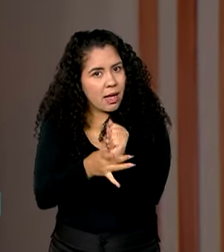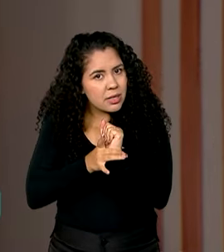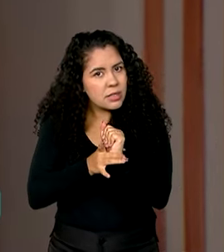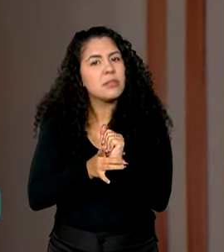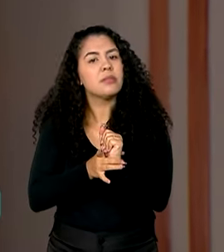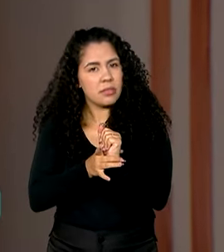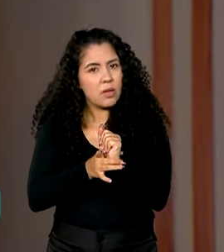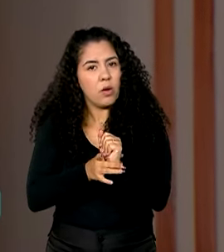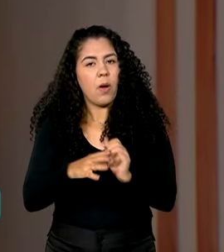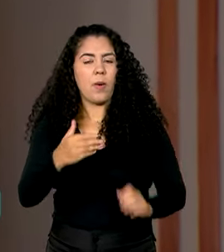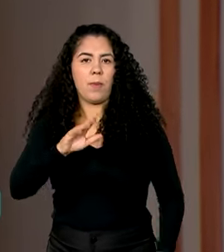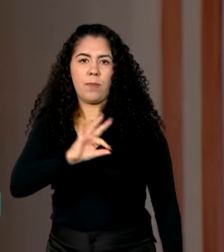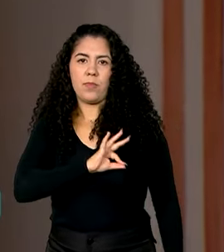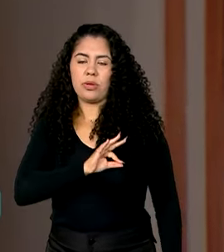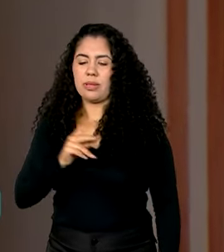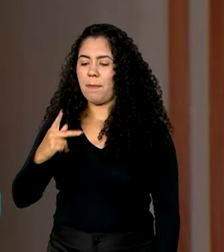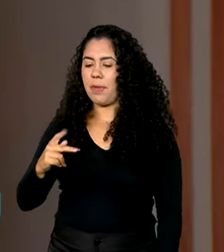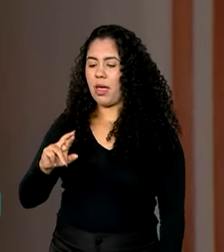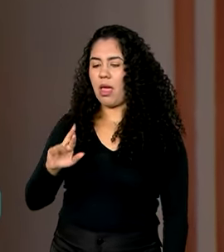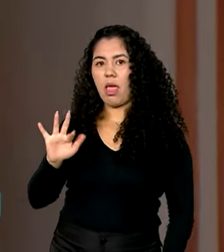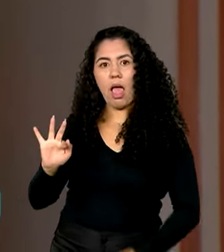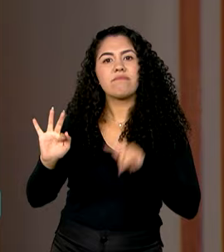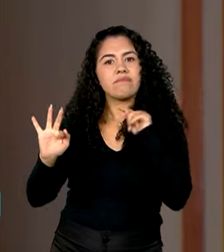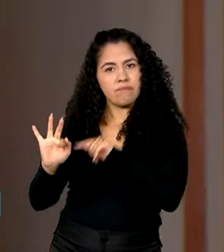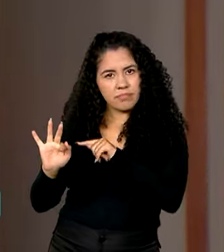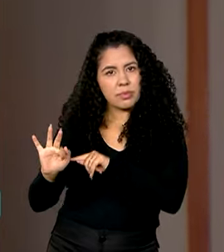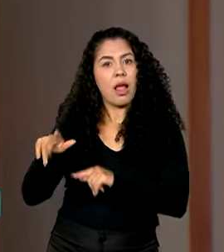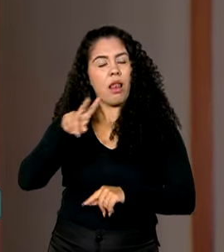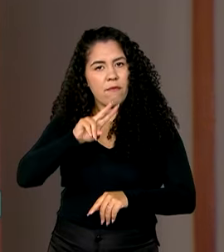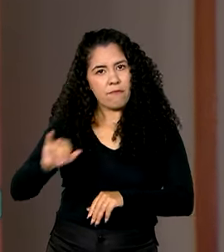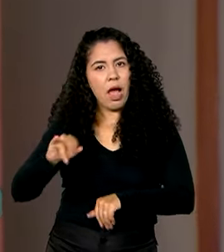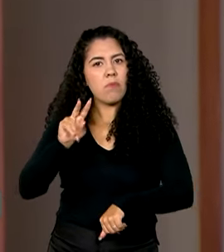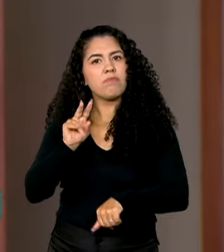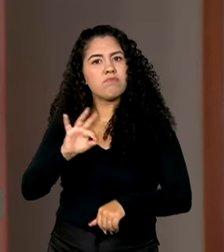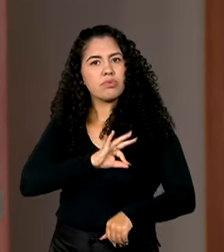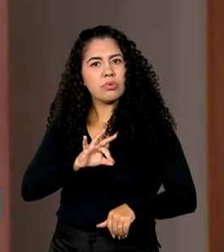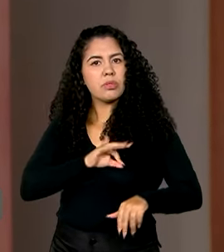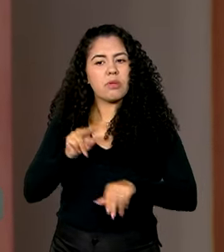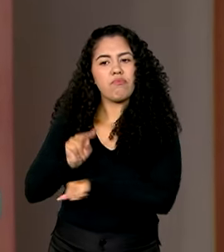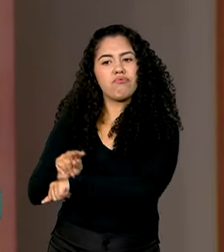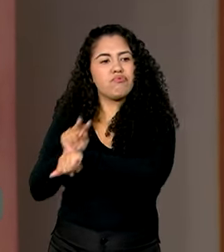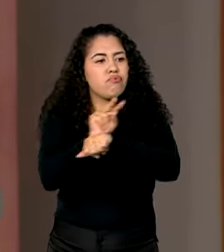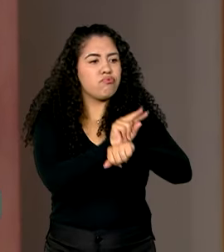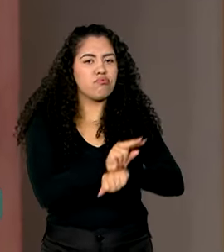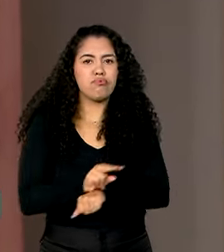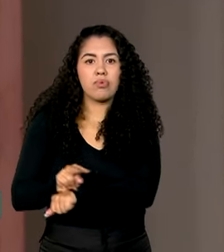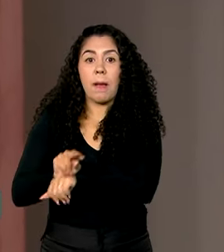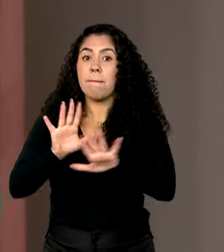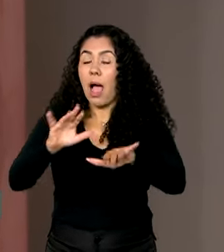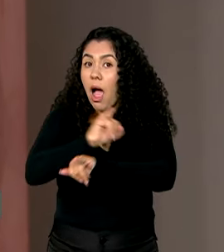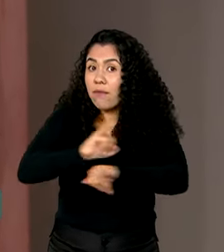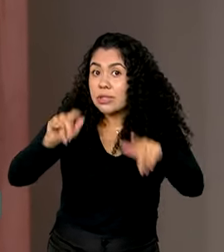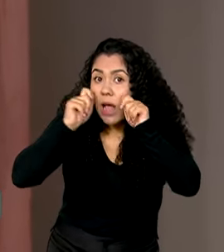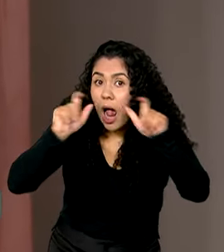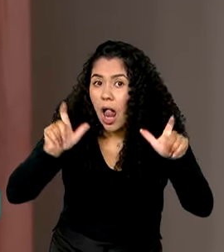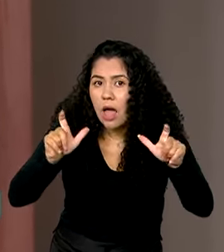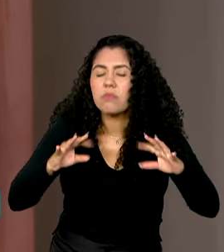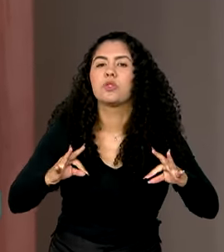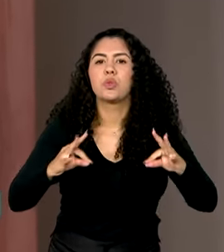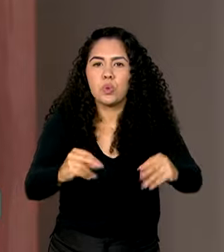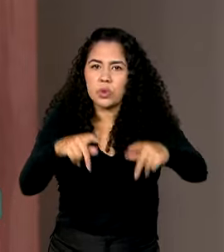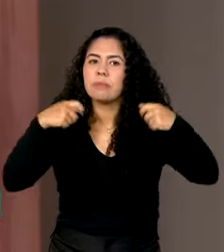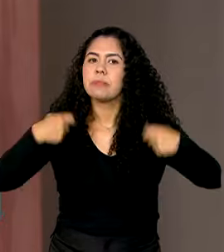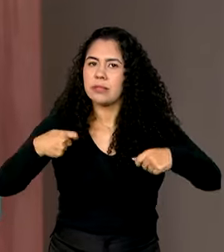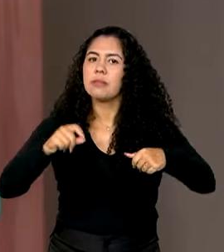trajeto, a Polícia Rodoviária Federal reforçou o número de policiais e a fiscalização. Mas um alerta, todos precisam